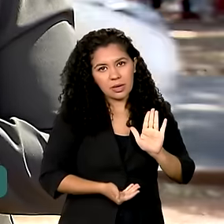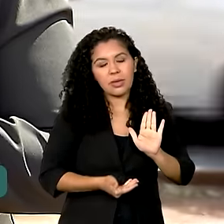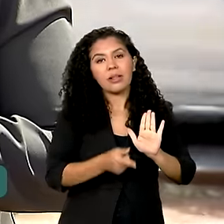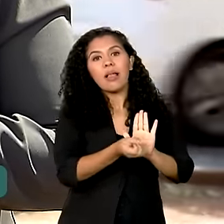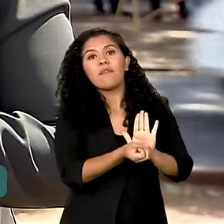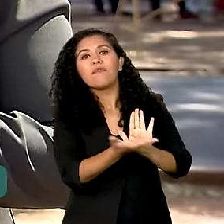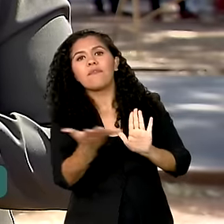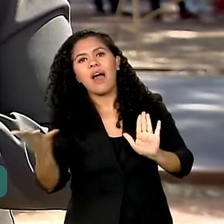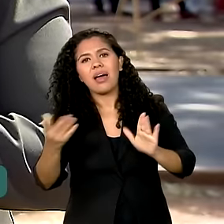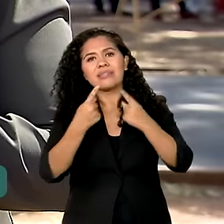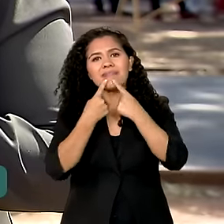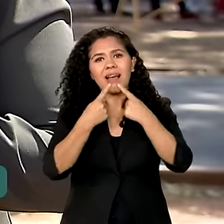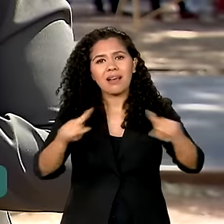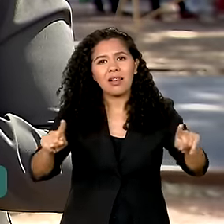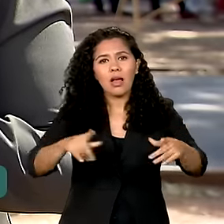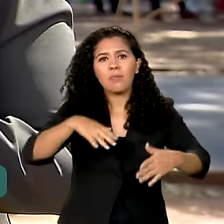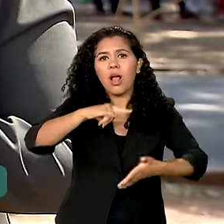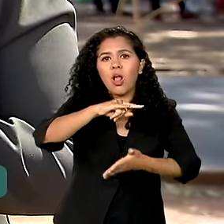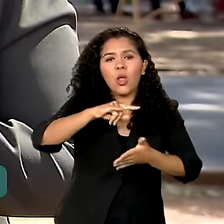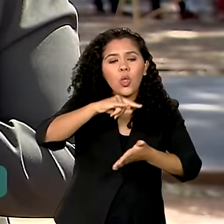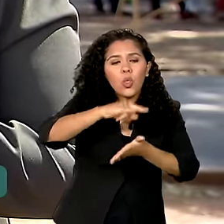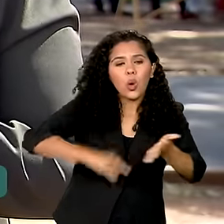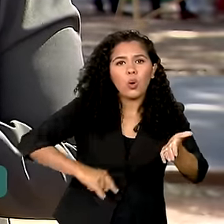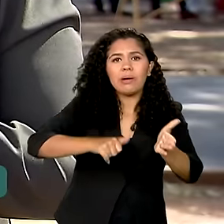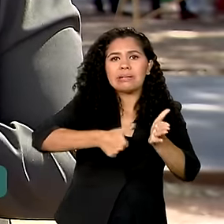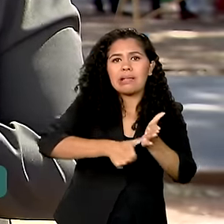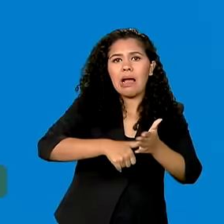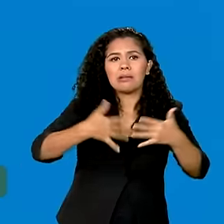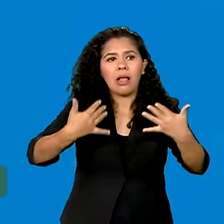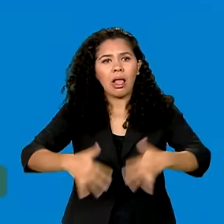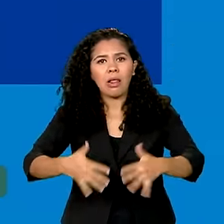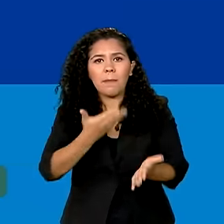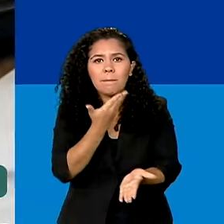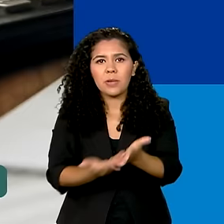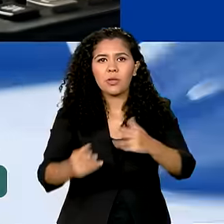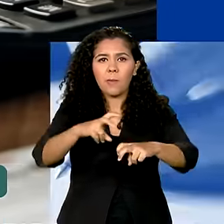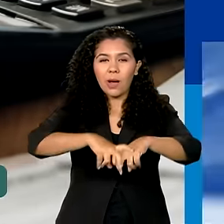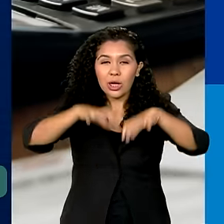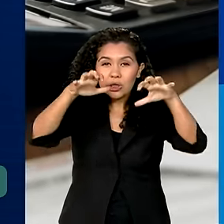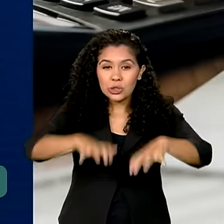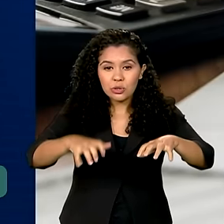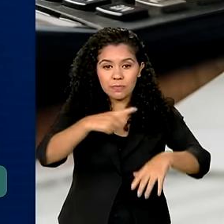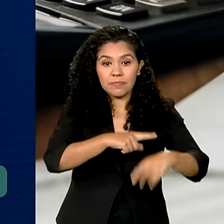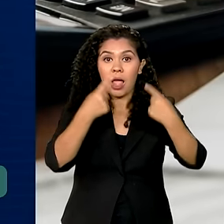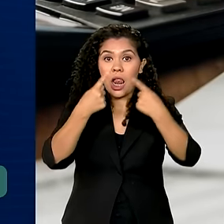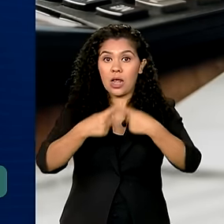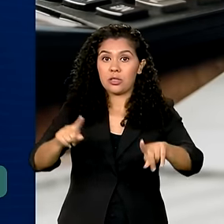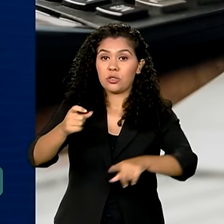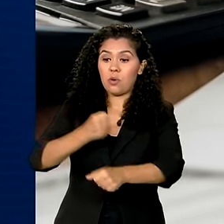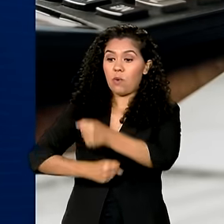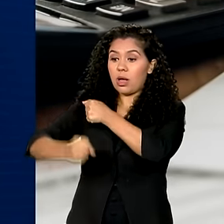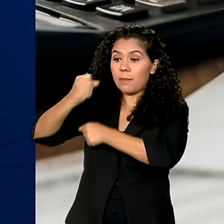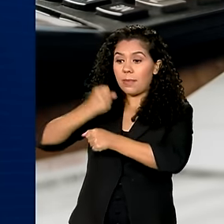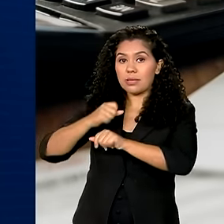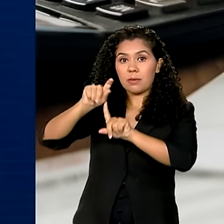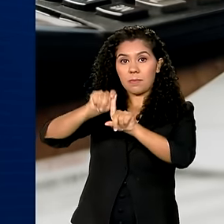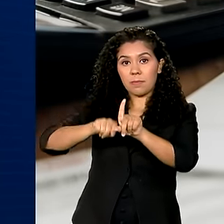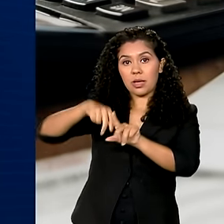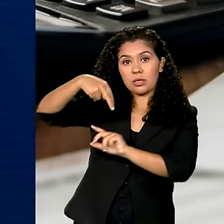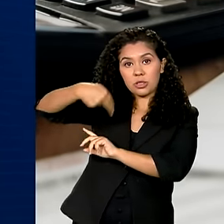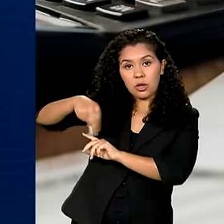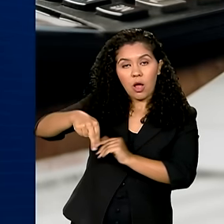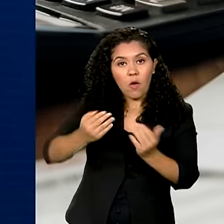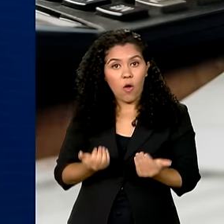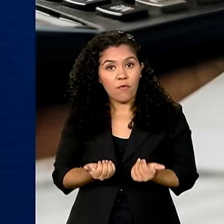delas reclamam que perderam os documentos nas inundações. Lançado em novembro do ano passado, o desenrola FIES oferece